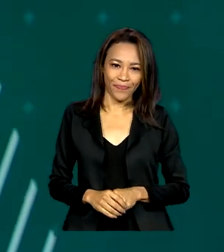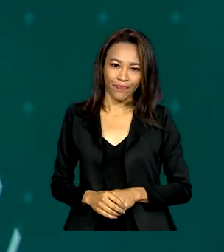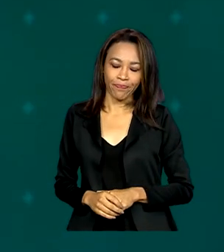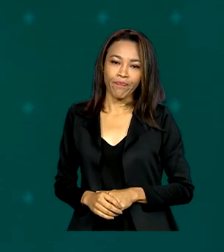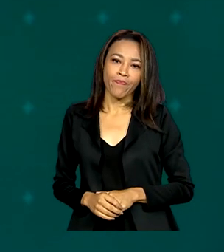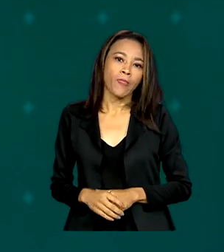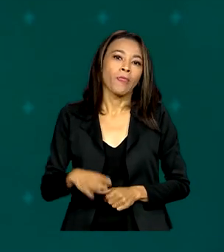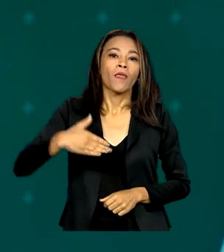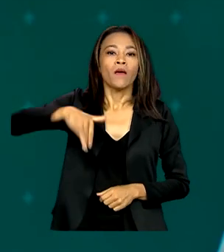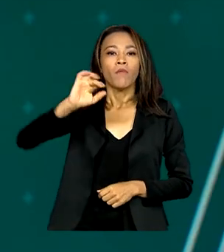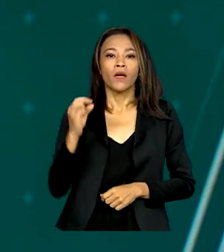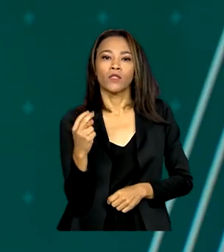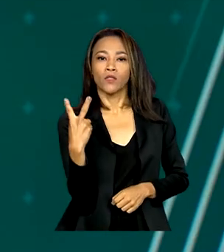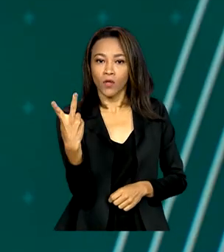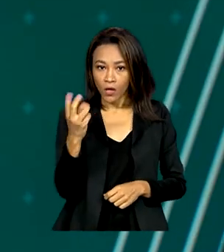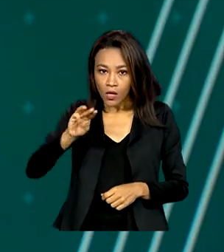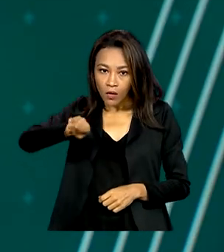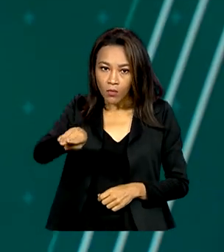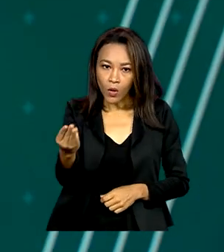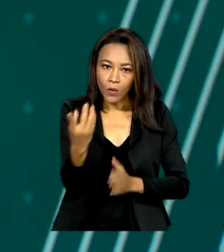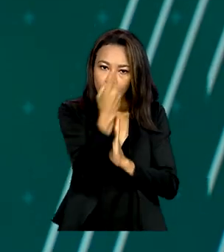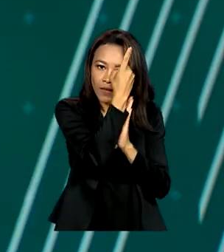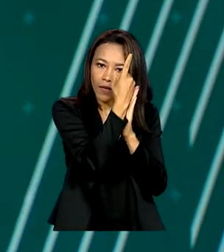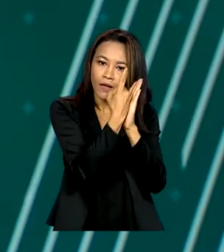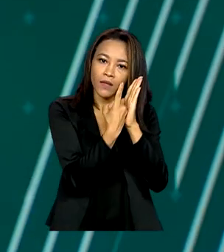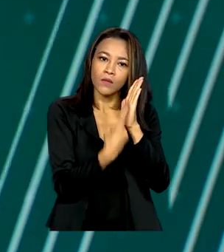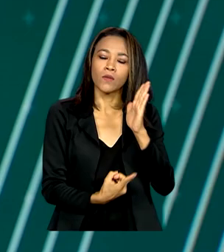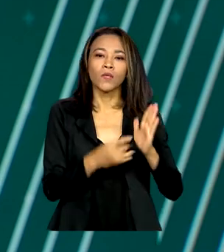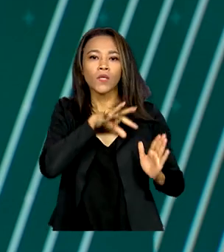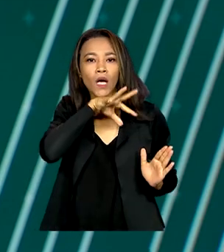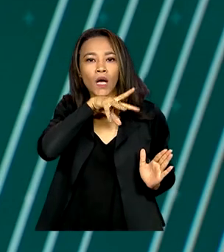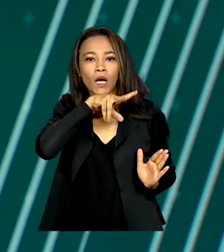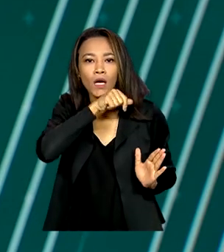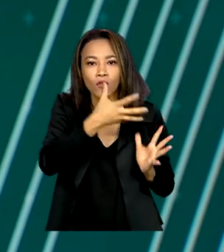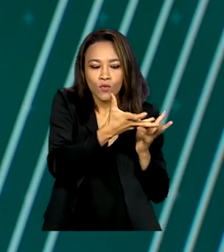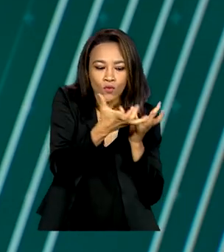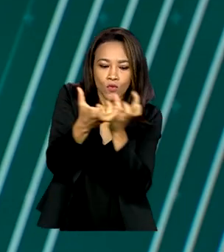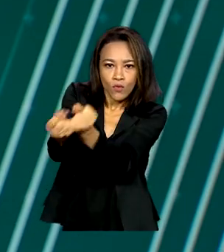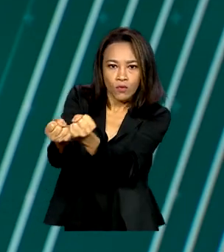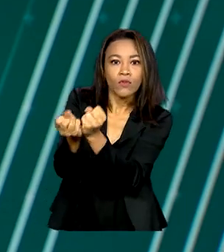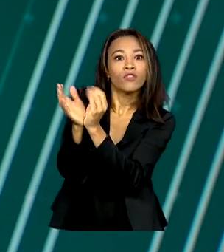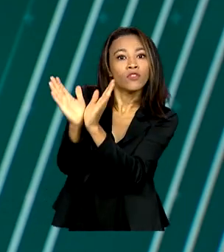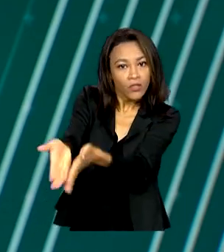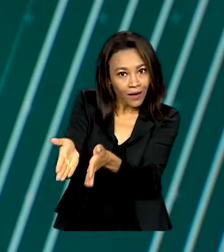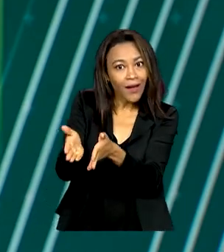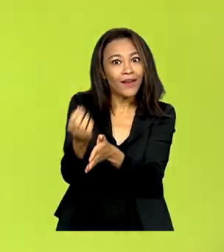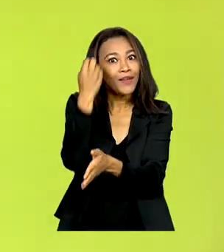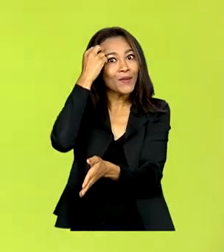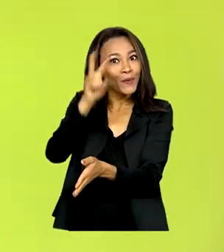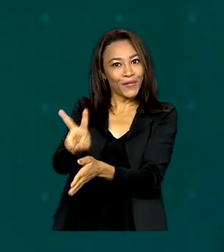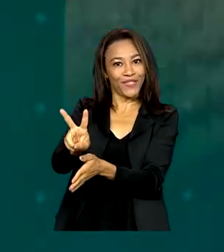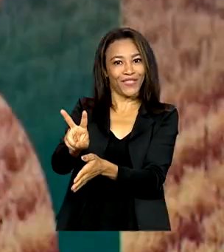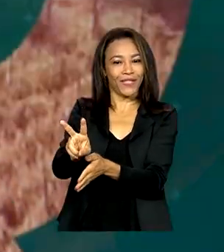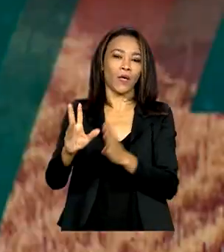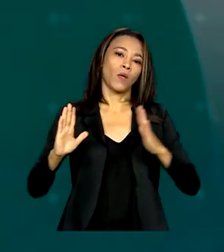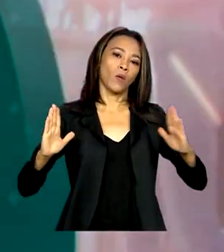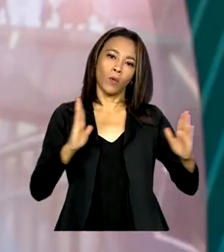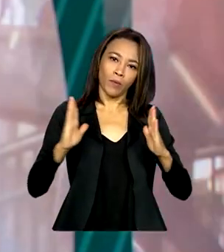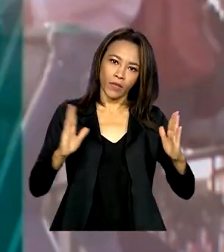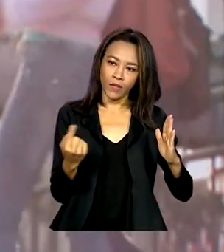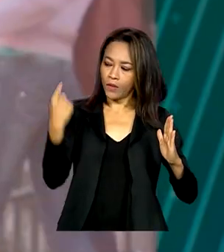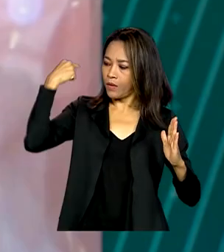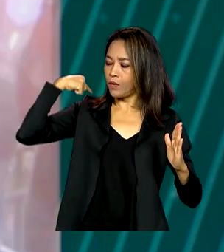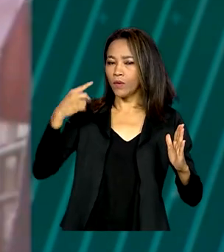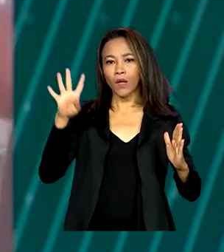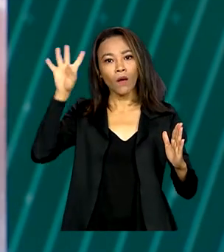Mais de 2 milhões de declarações do imposto de renda foram recebidas pela Receita Federal em dois dias. O prazo começou na